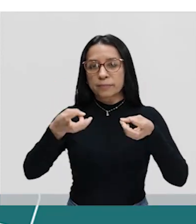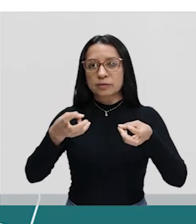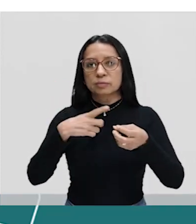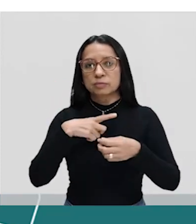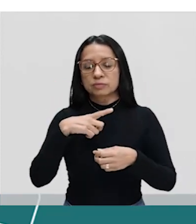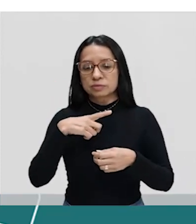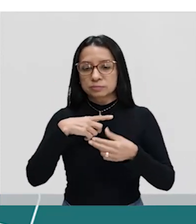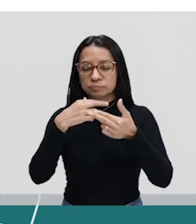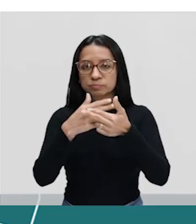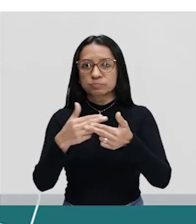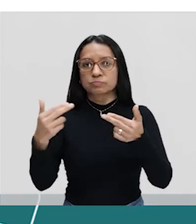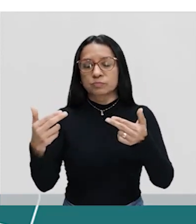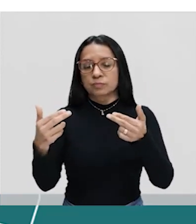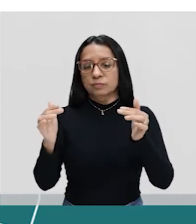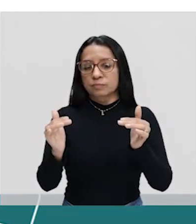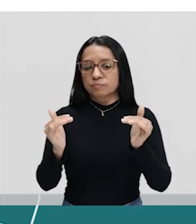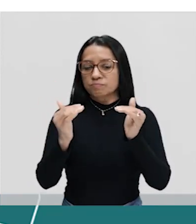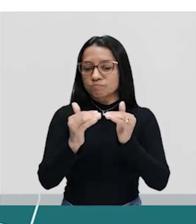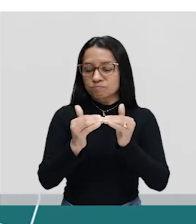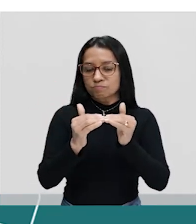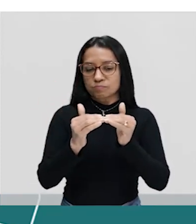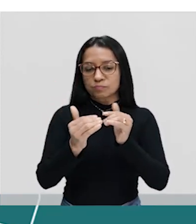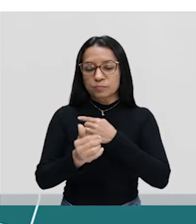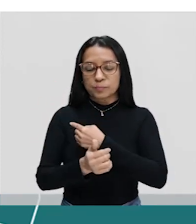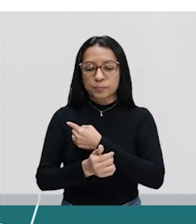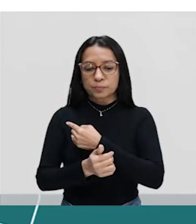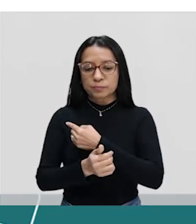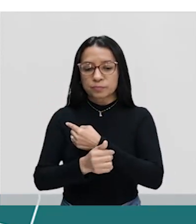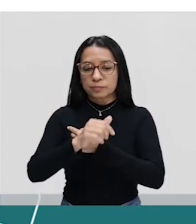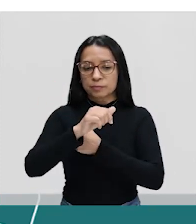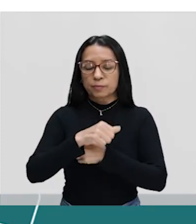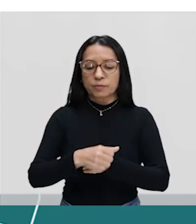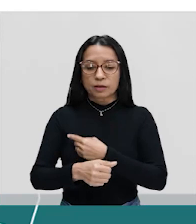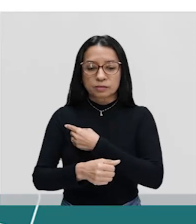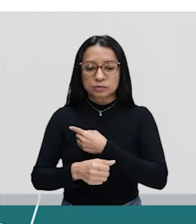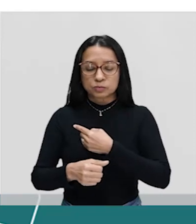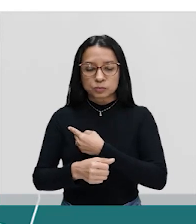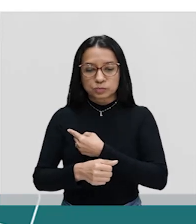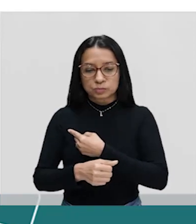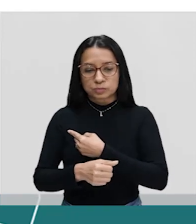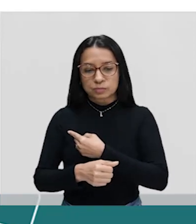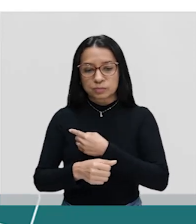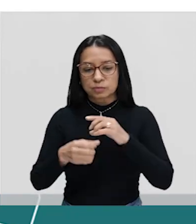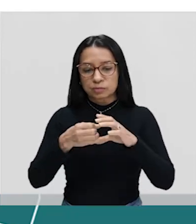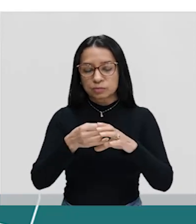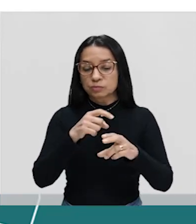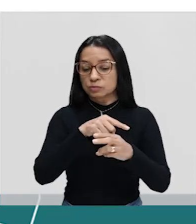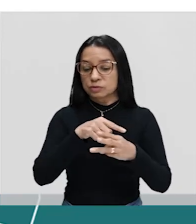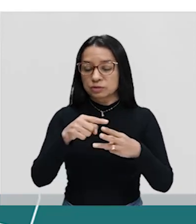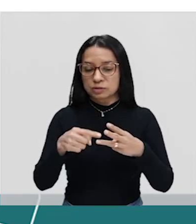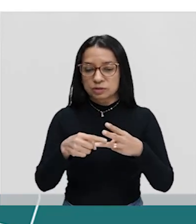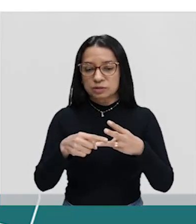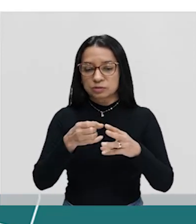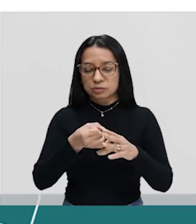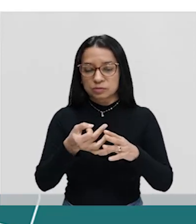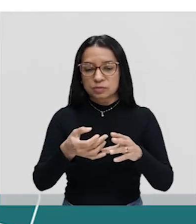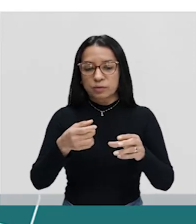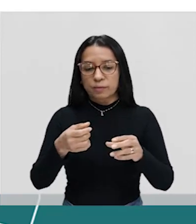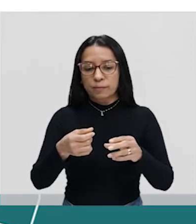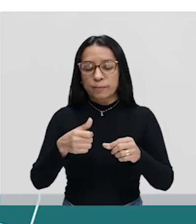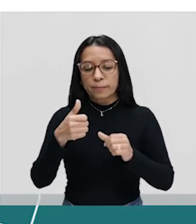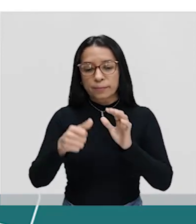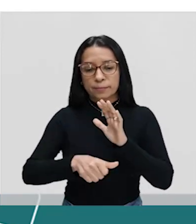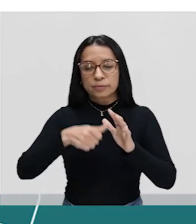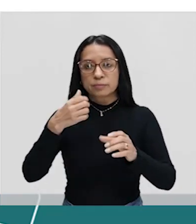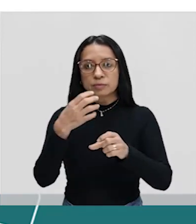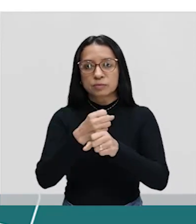existem elementos em comum entre esses dois conjuntos dados. No caso, os três, né, porque primeiro calculamos